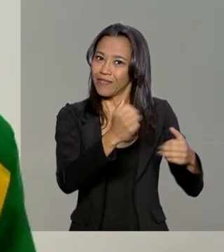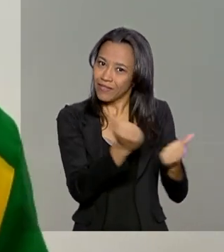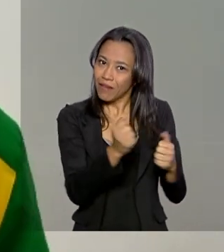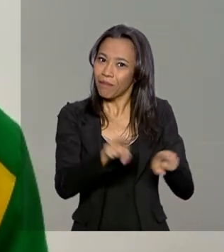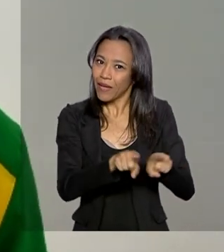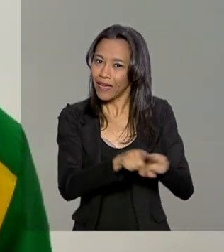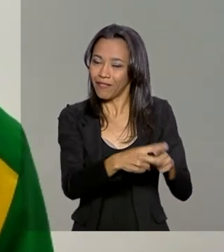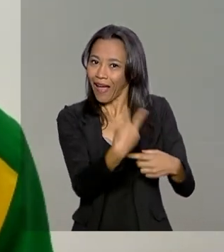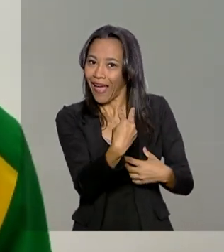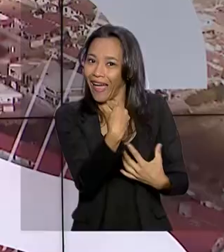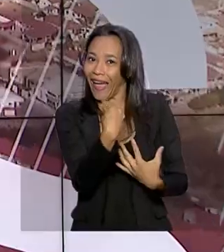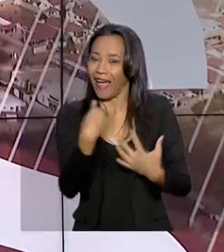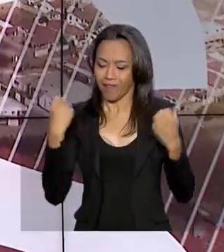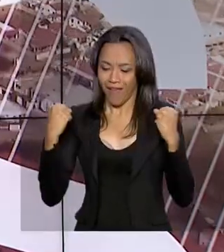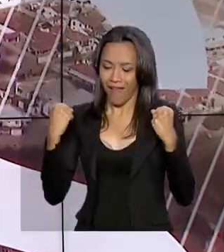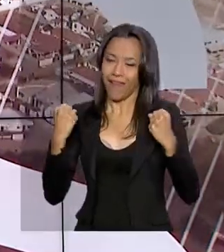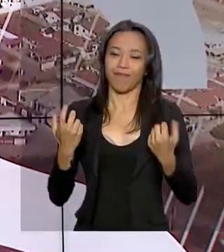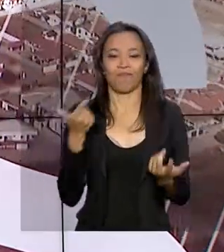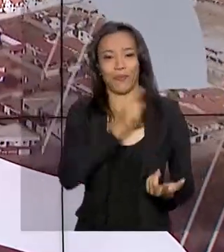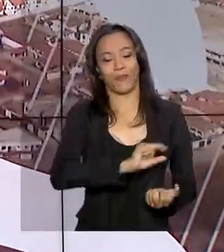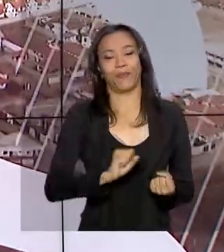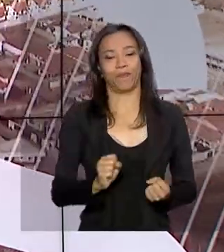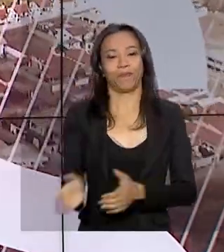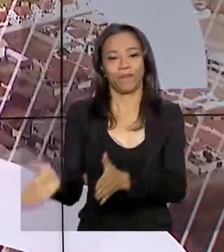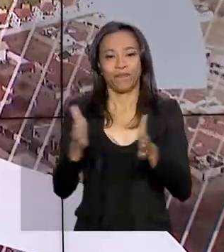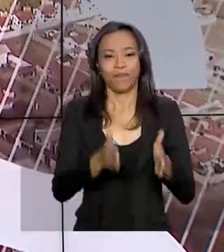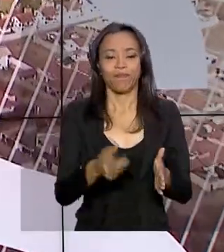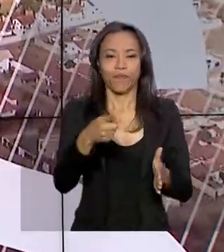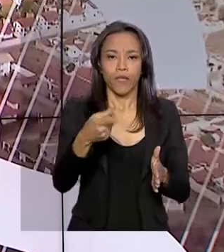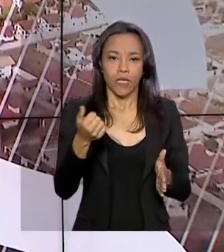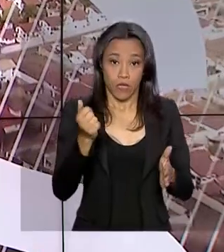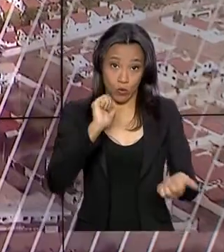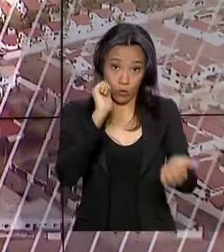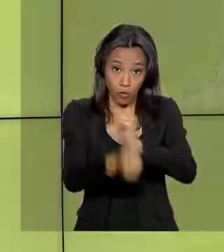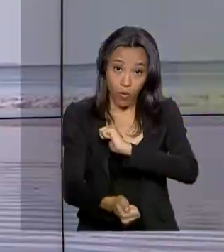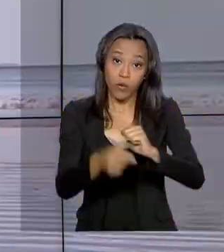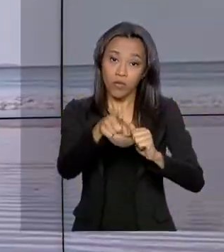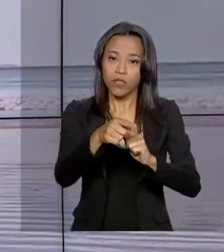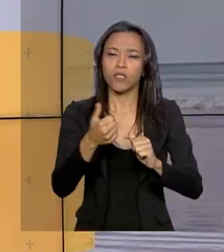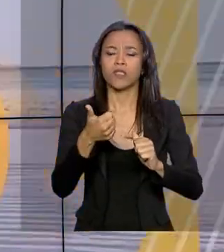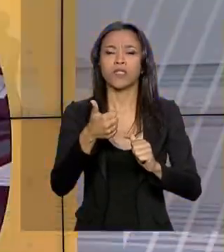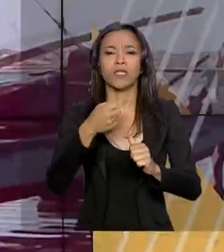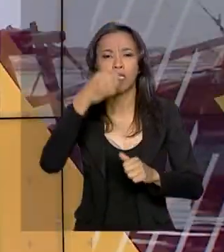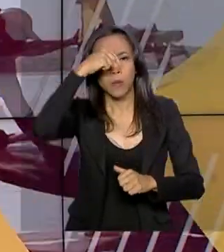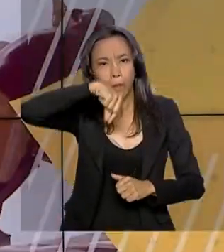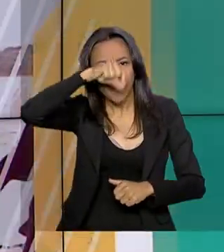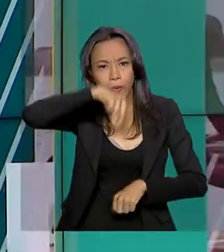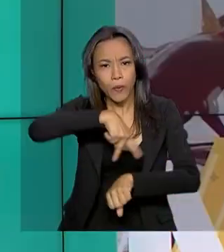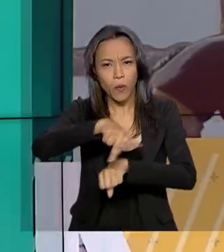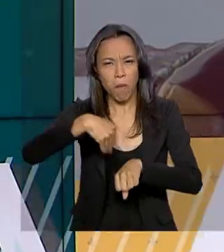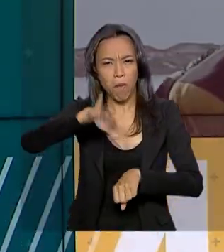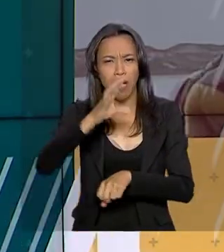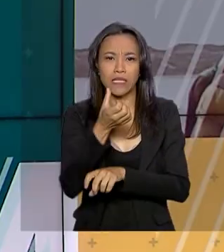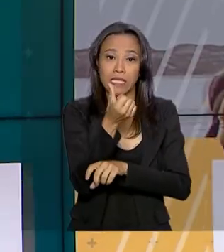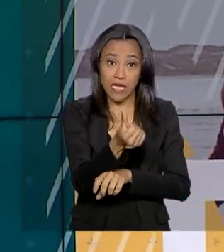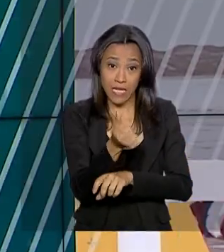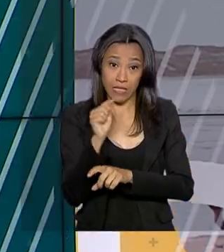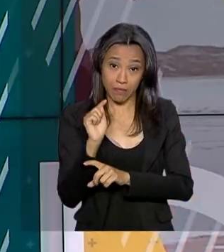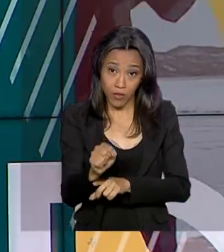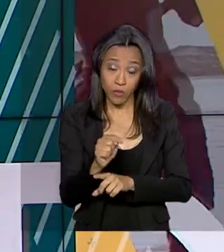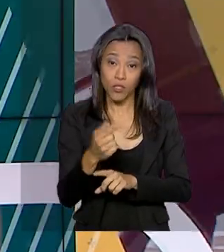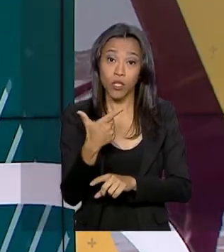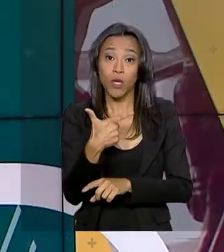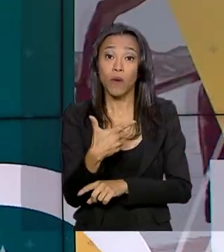cada luta, cada round. Os Jogos Pan-Americanos de Lima, no Peru, reúnem mais de 6 mil atletas de 42